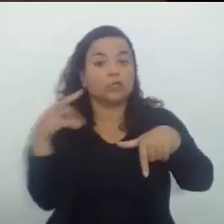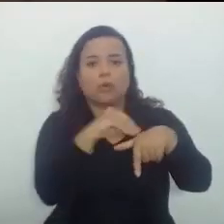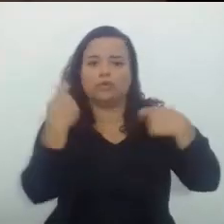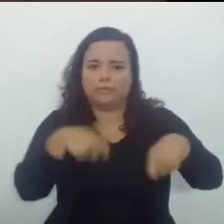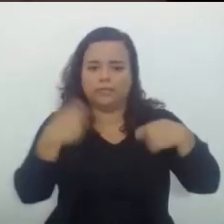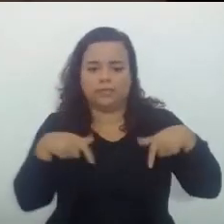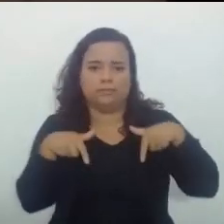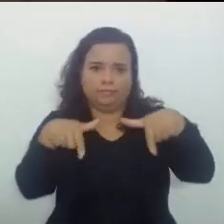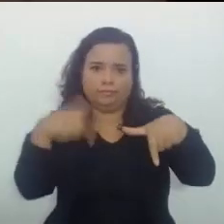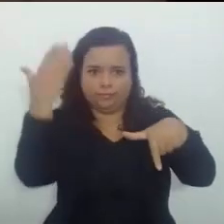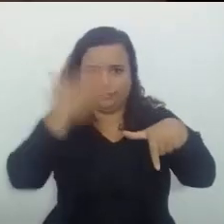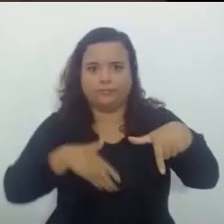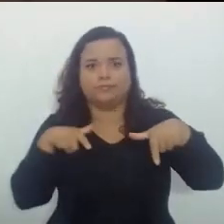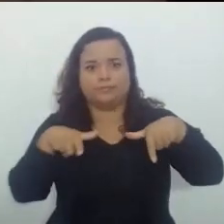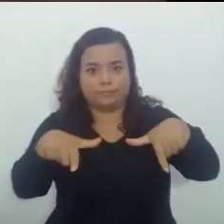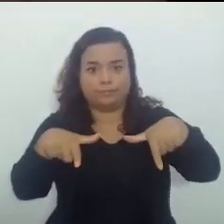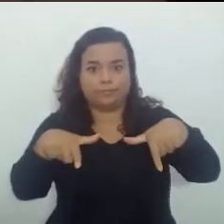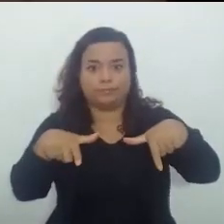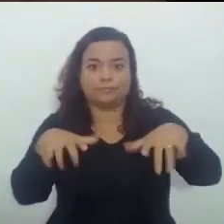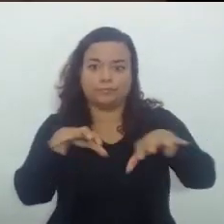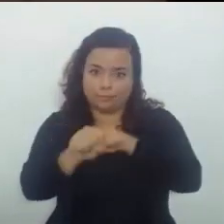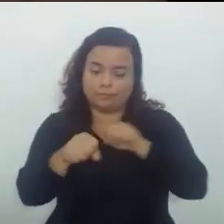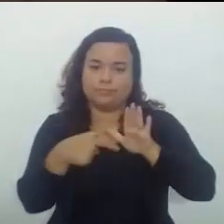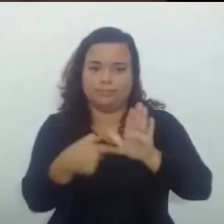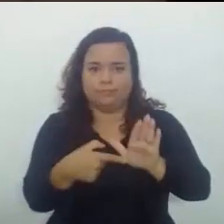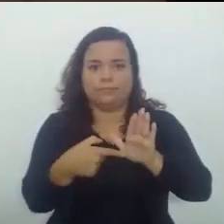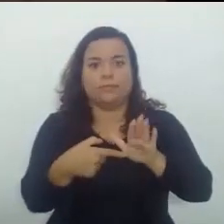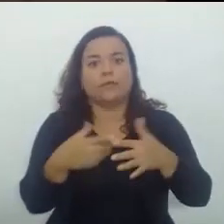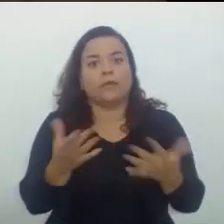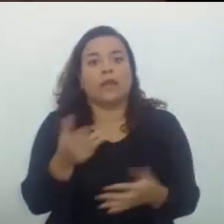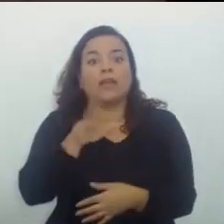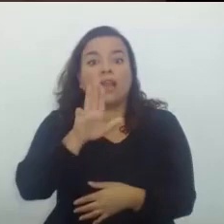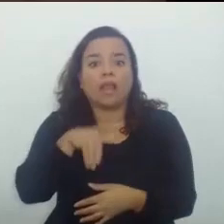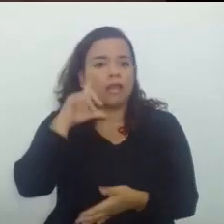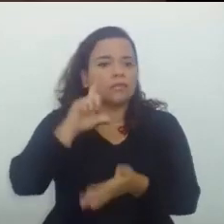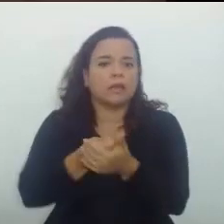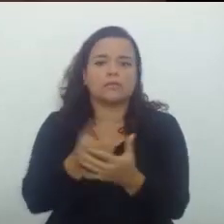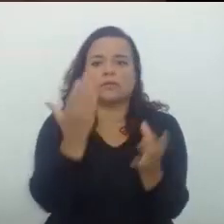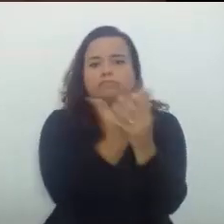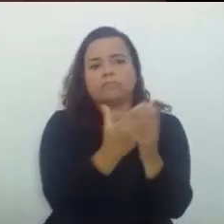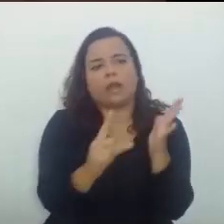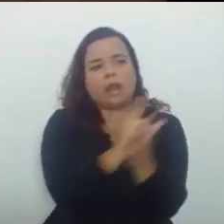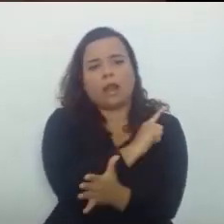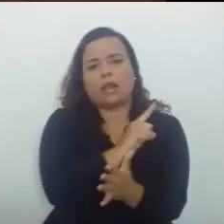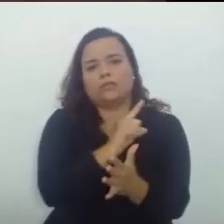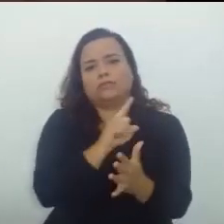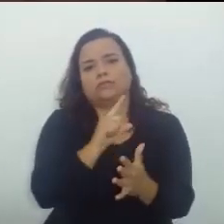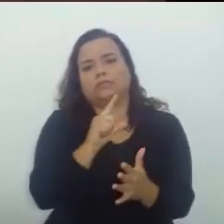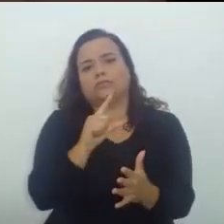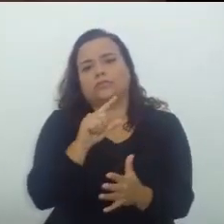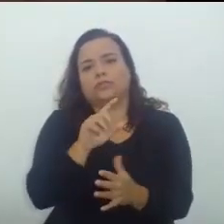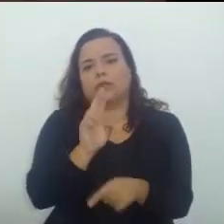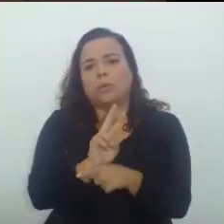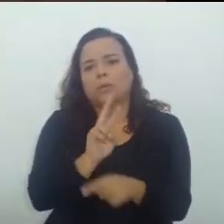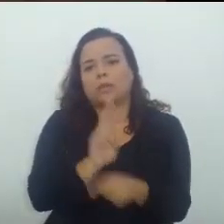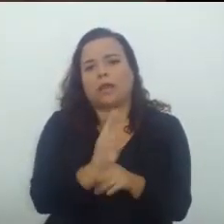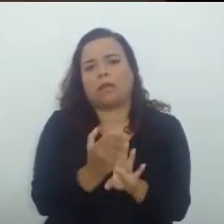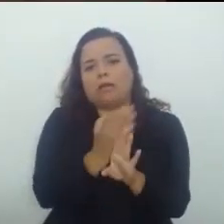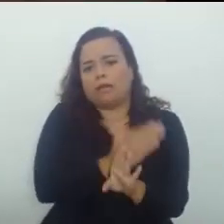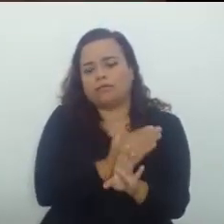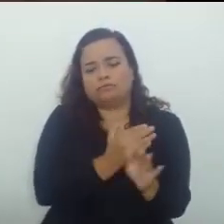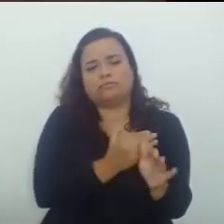Conceder isto A aqueles Que obtiveram Decisão Liminal Tutela Antecipada Importaria